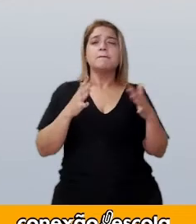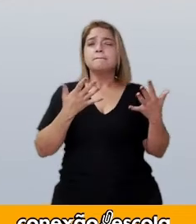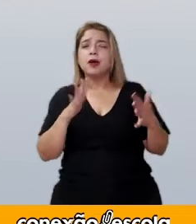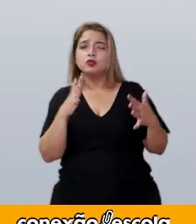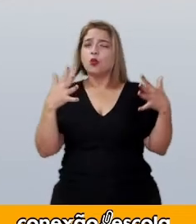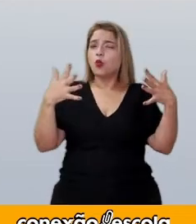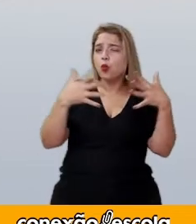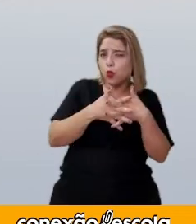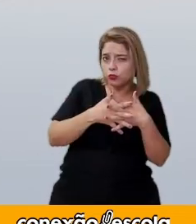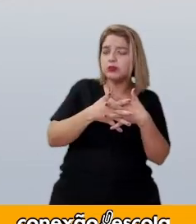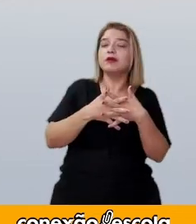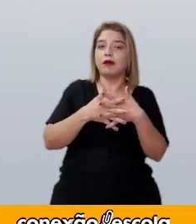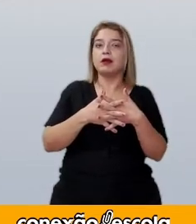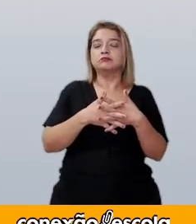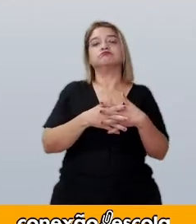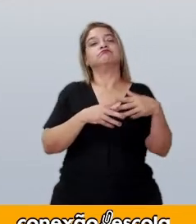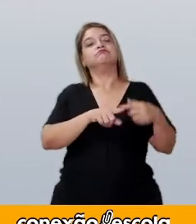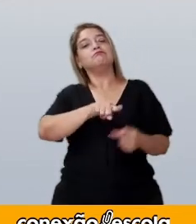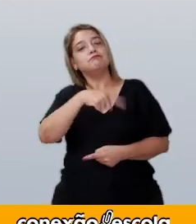complicadas.